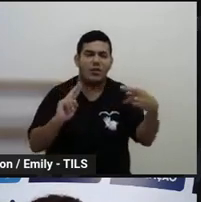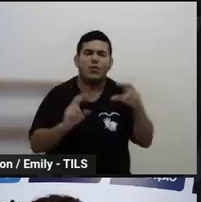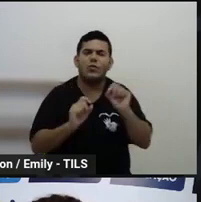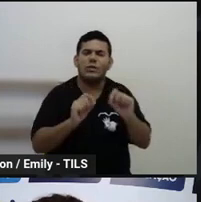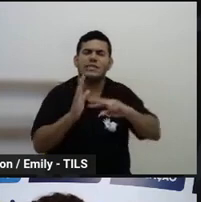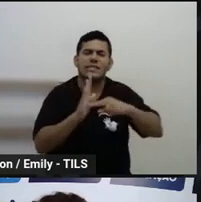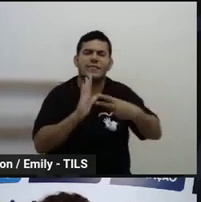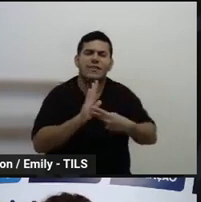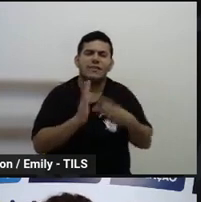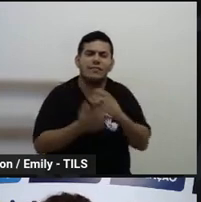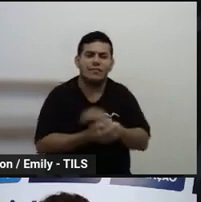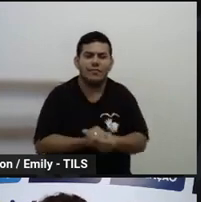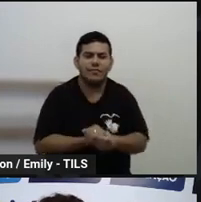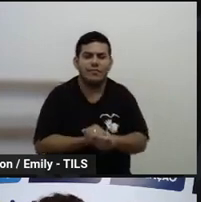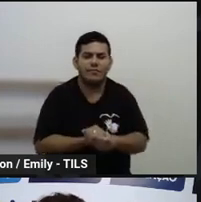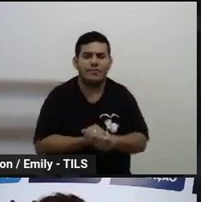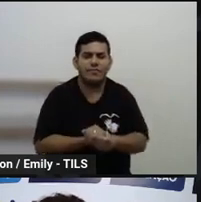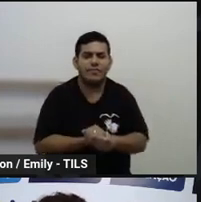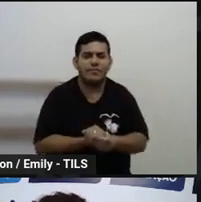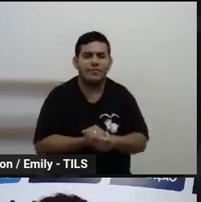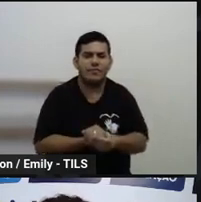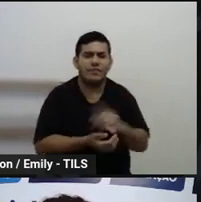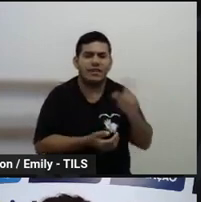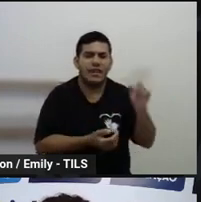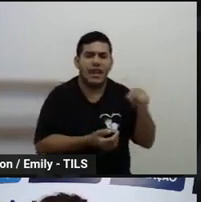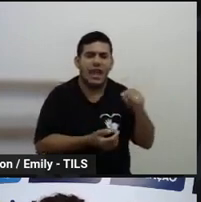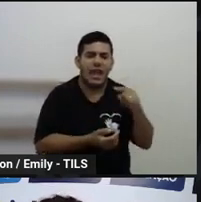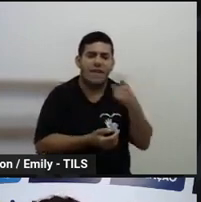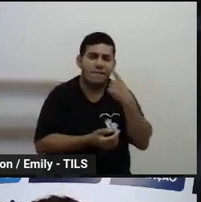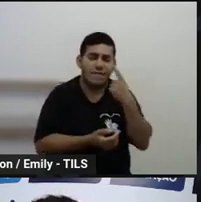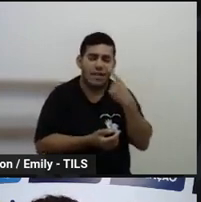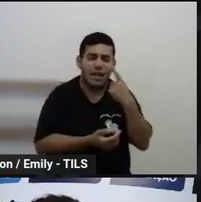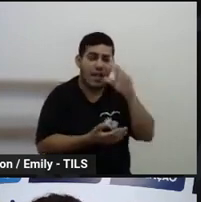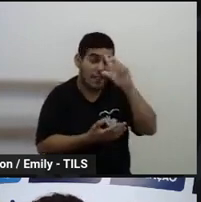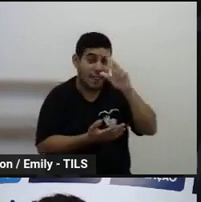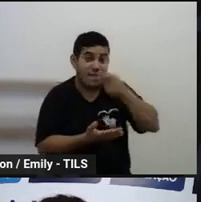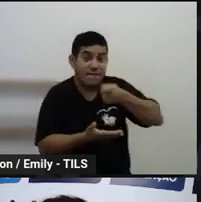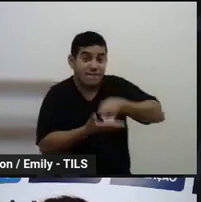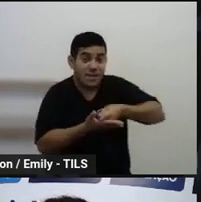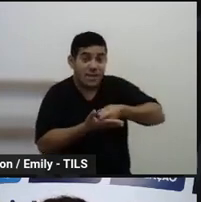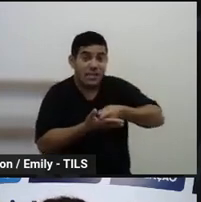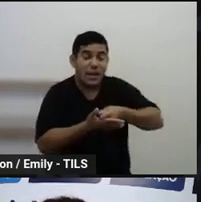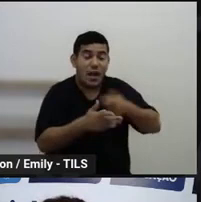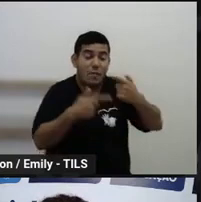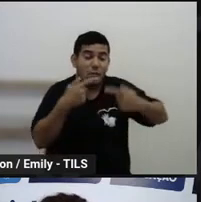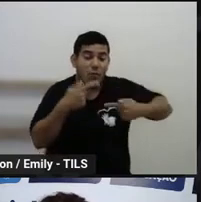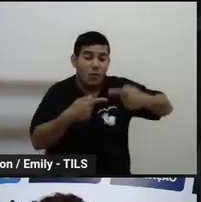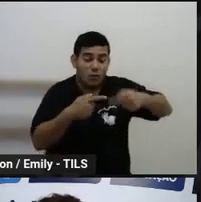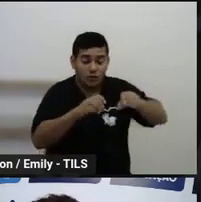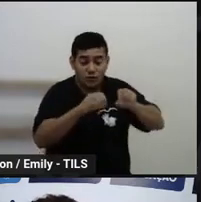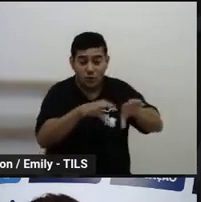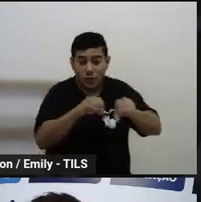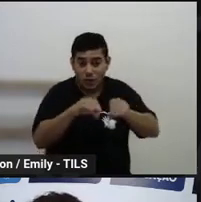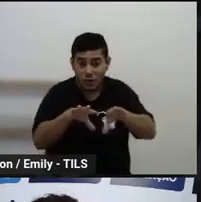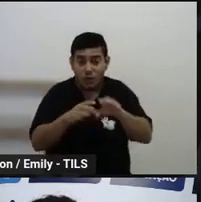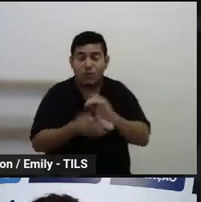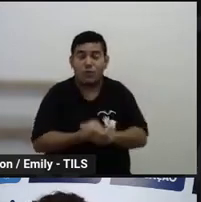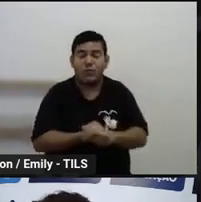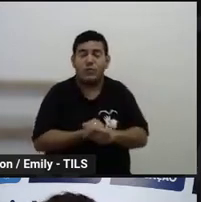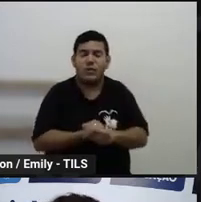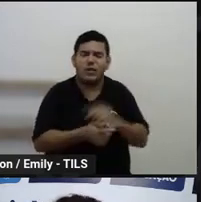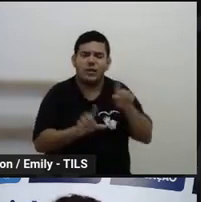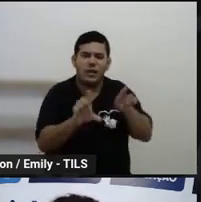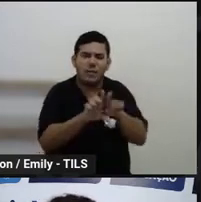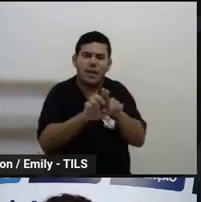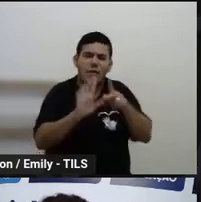rede educacional? Ele define a política educacional e define um plano